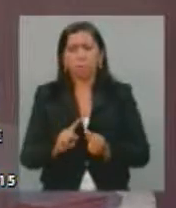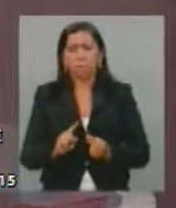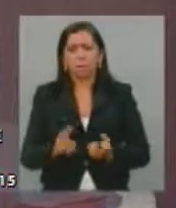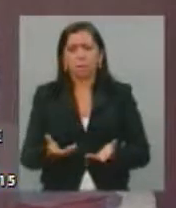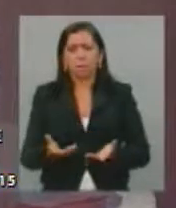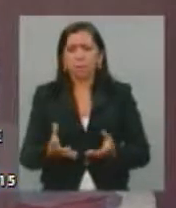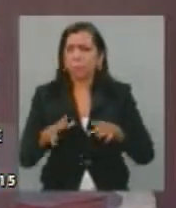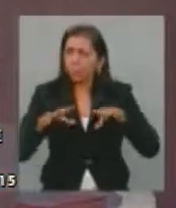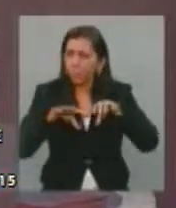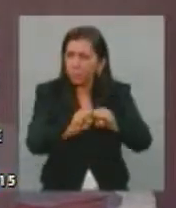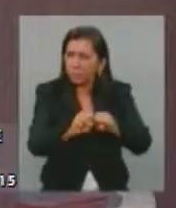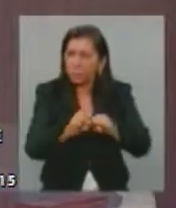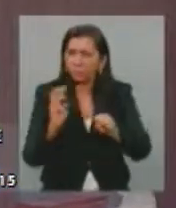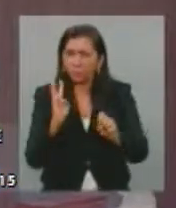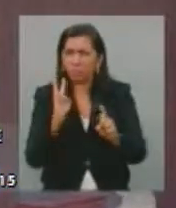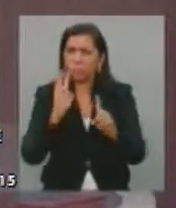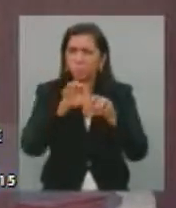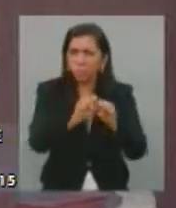prender,